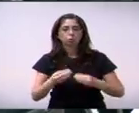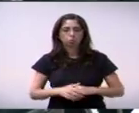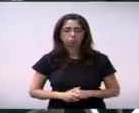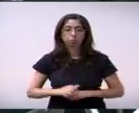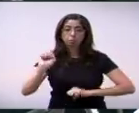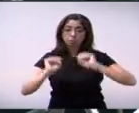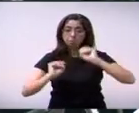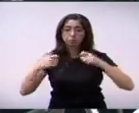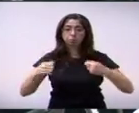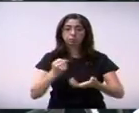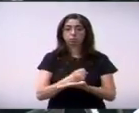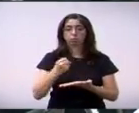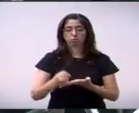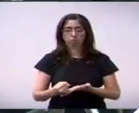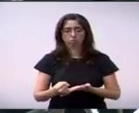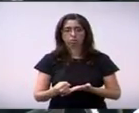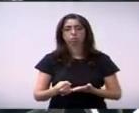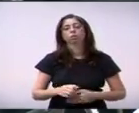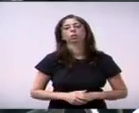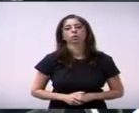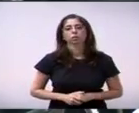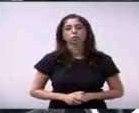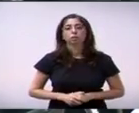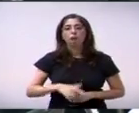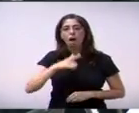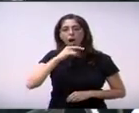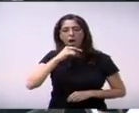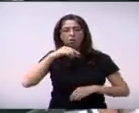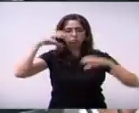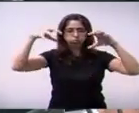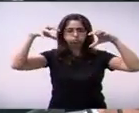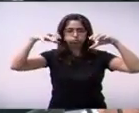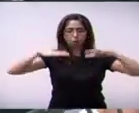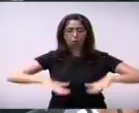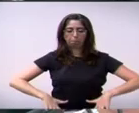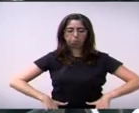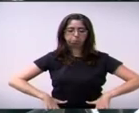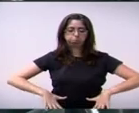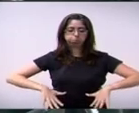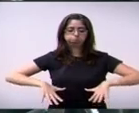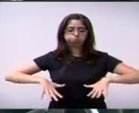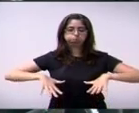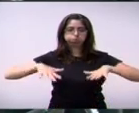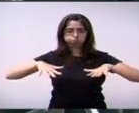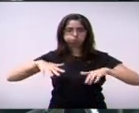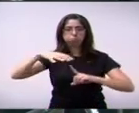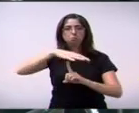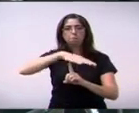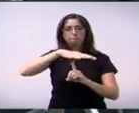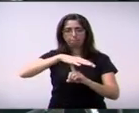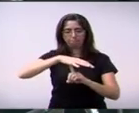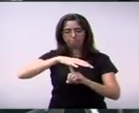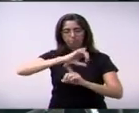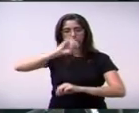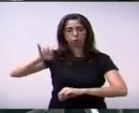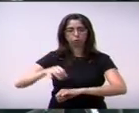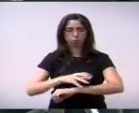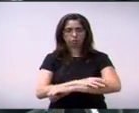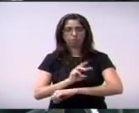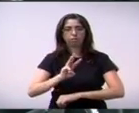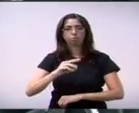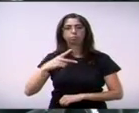empresa para melhoramento da drenagem das águas que fica parada na praça Valdemar Perissinoto,